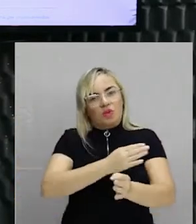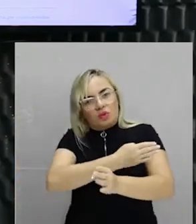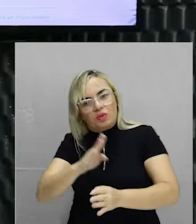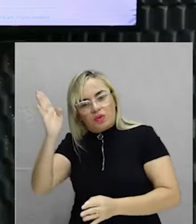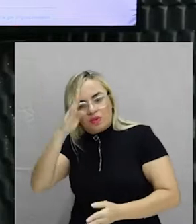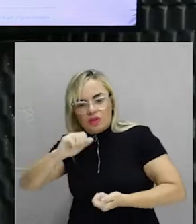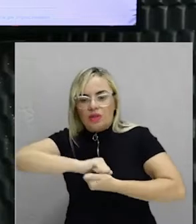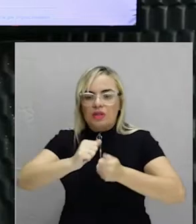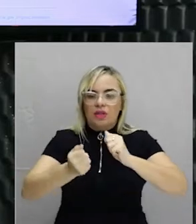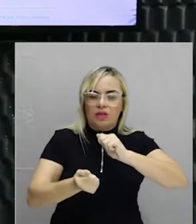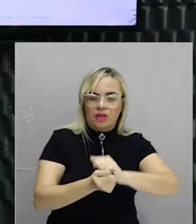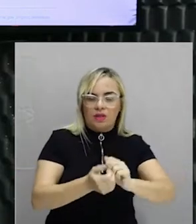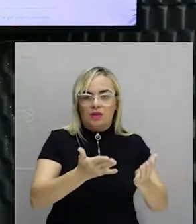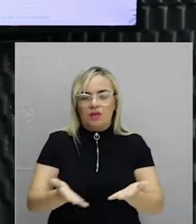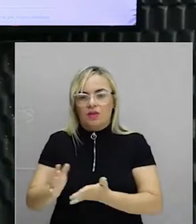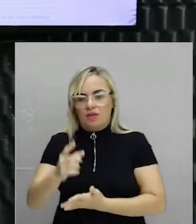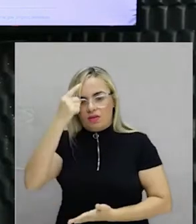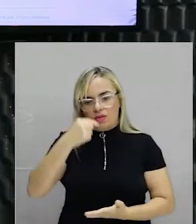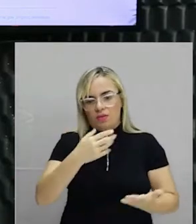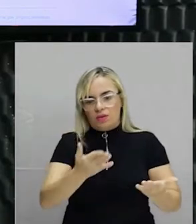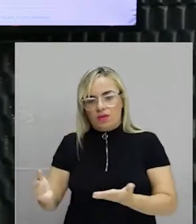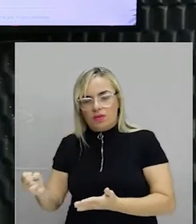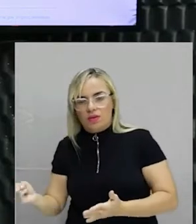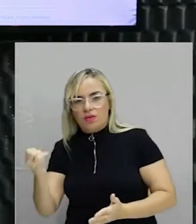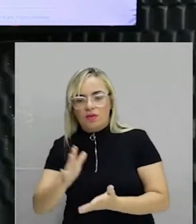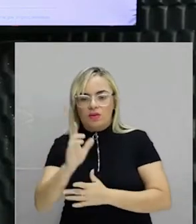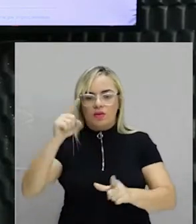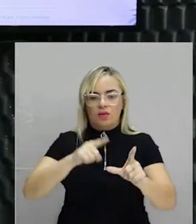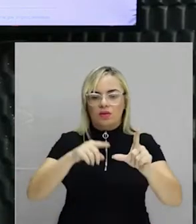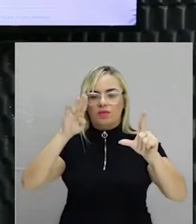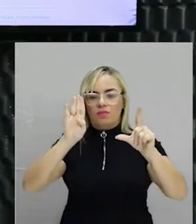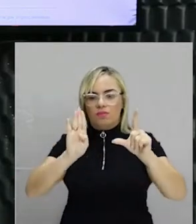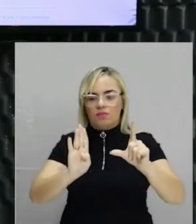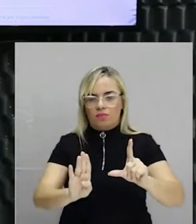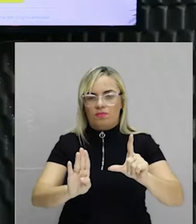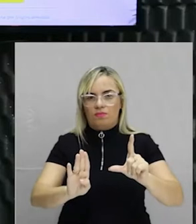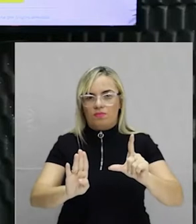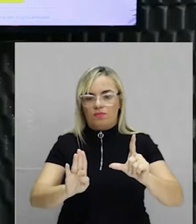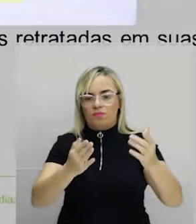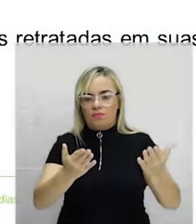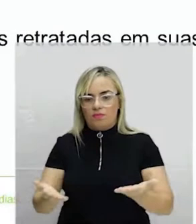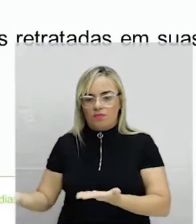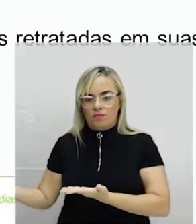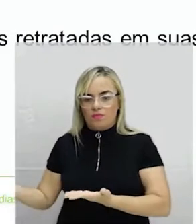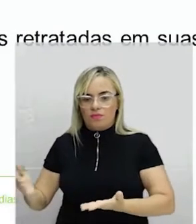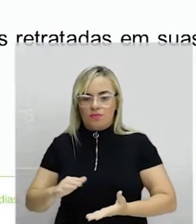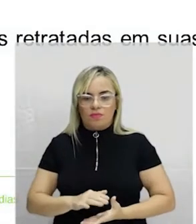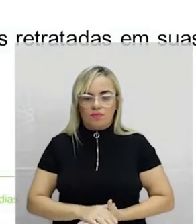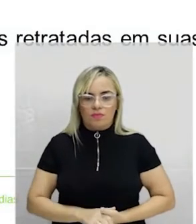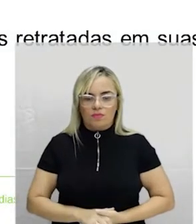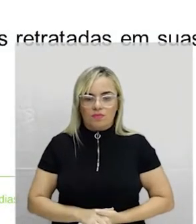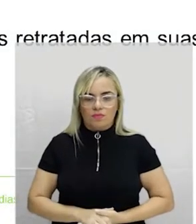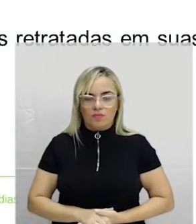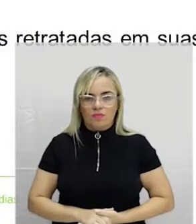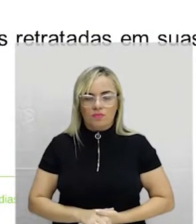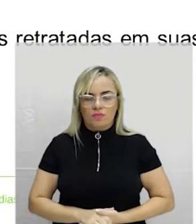situação. Então, o nome da figura importante? Manuel da Costa Ataíde, ou Mestre Ataíde. Olha ele aqui, aquilo que